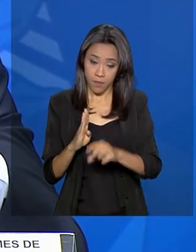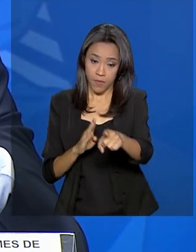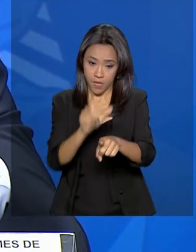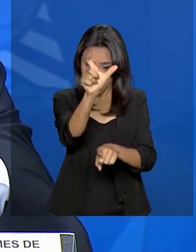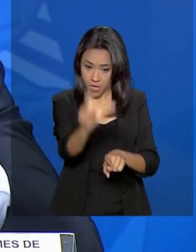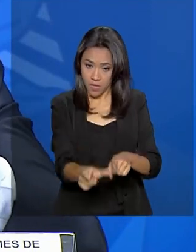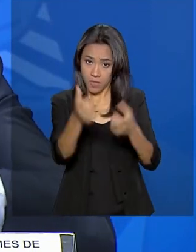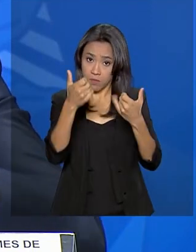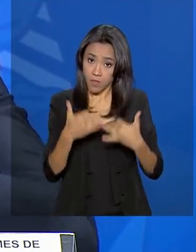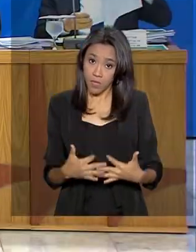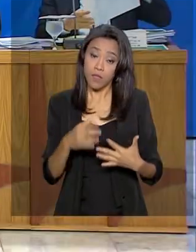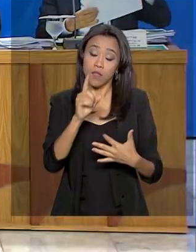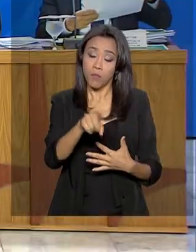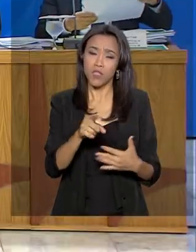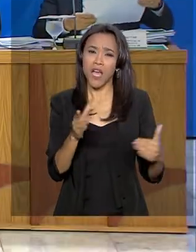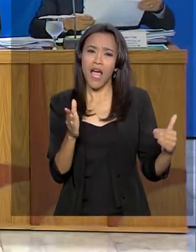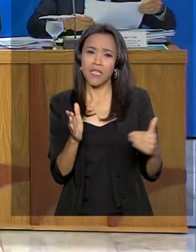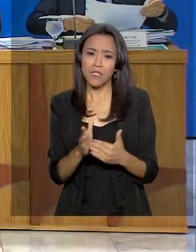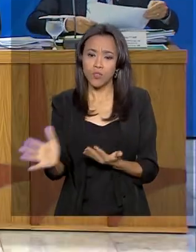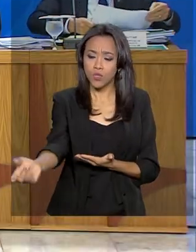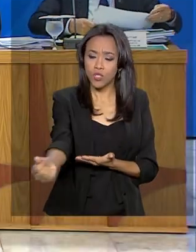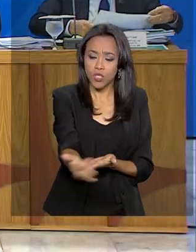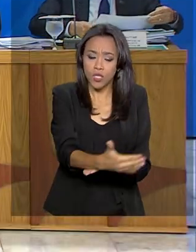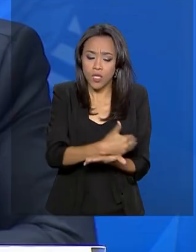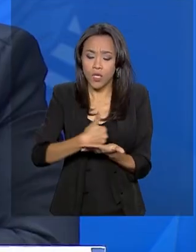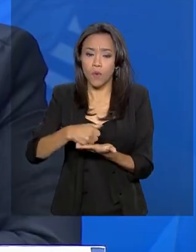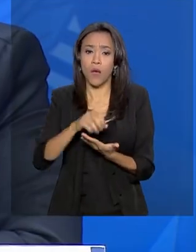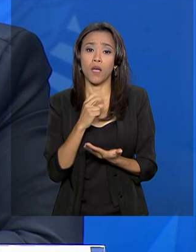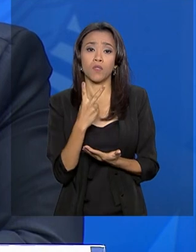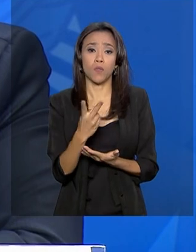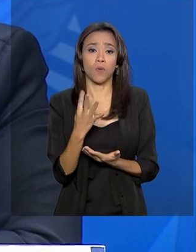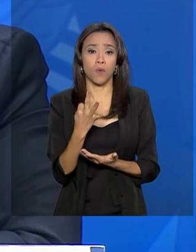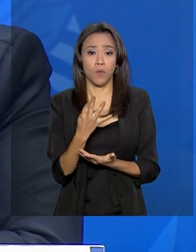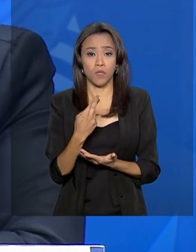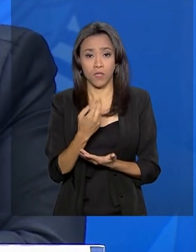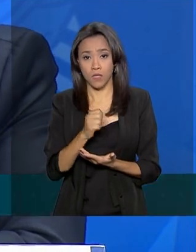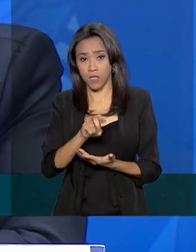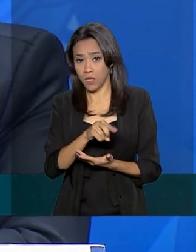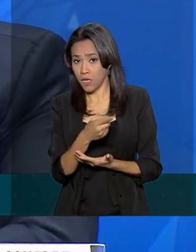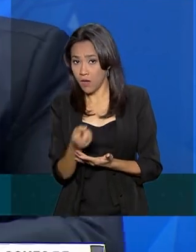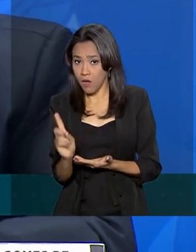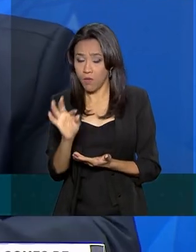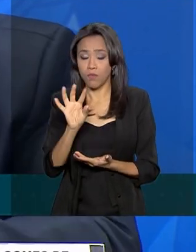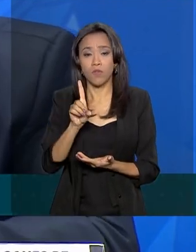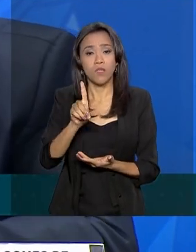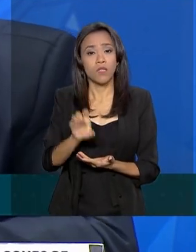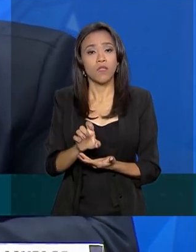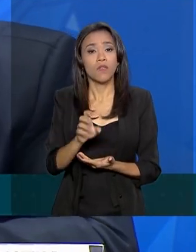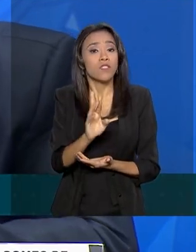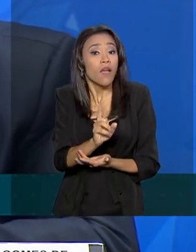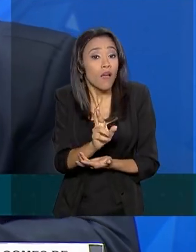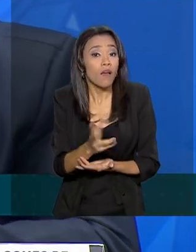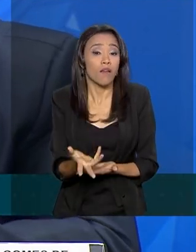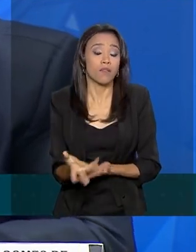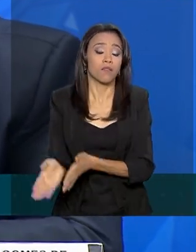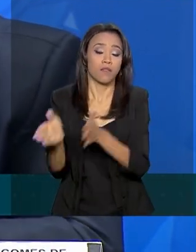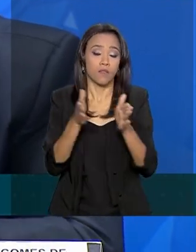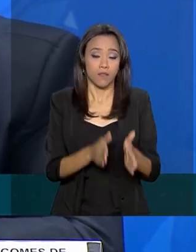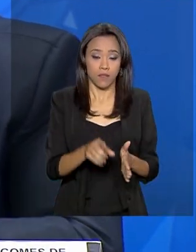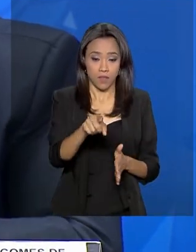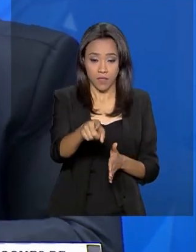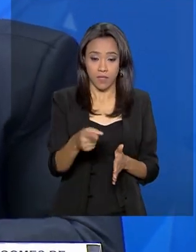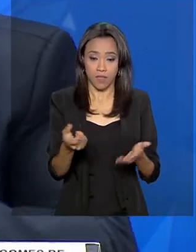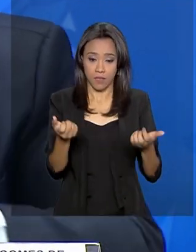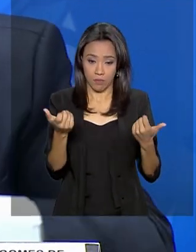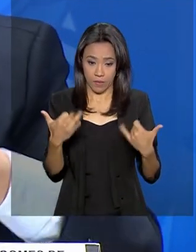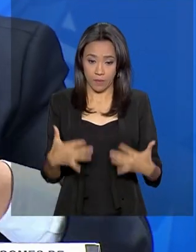valor arrecadado pode chegar a 2 trilhões de reais. Para cada um desses ativos, eles entram numa linha de produção, numa